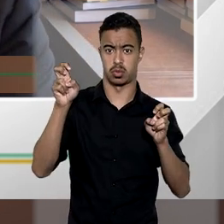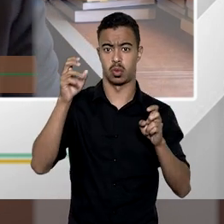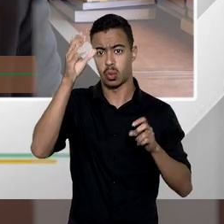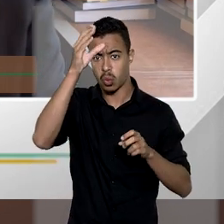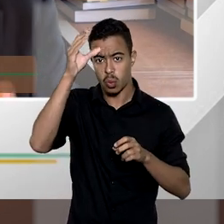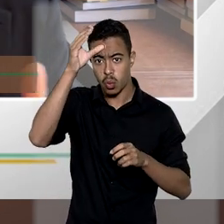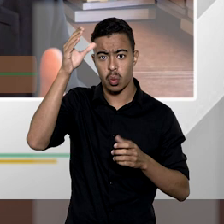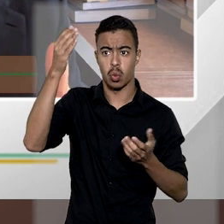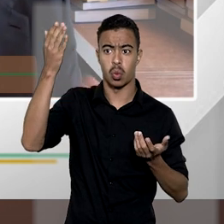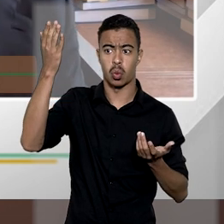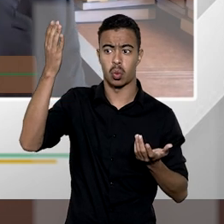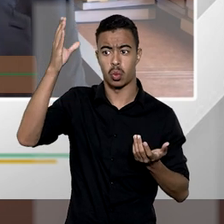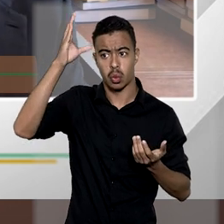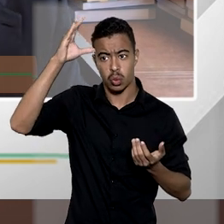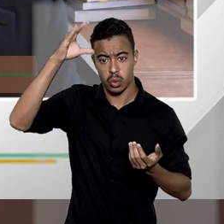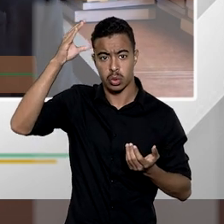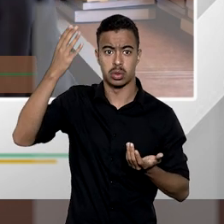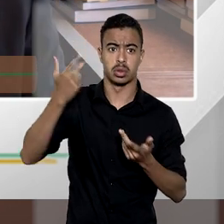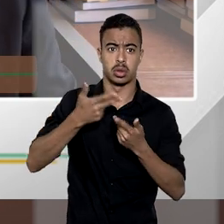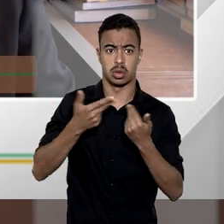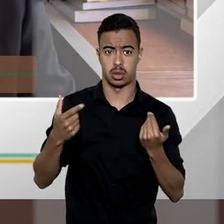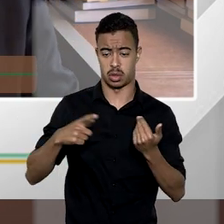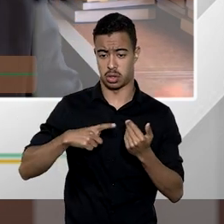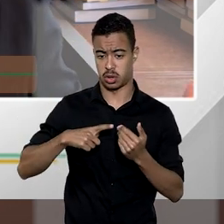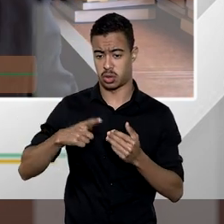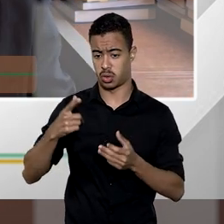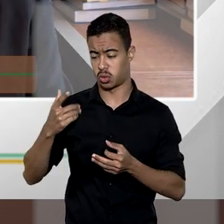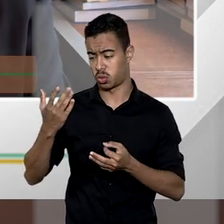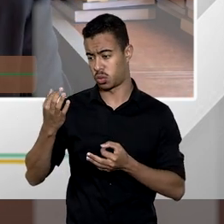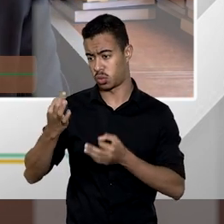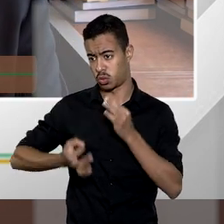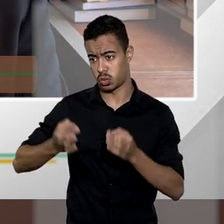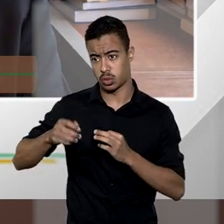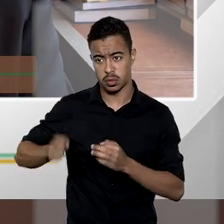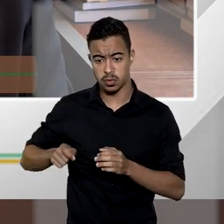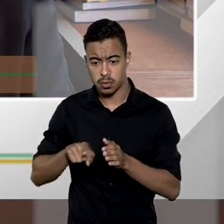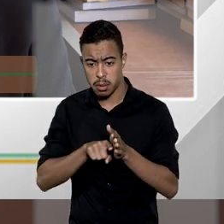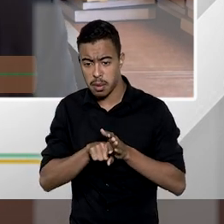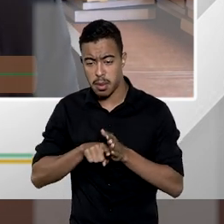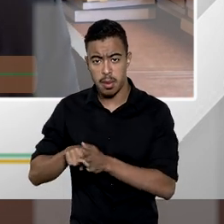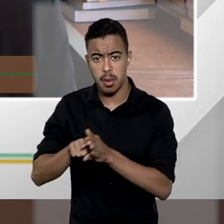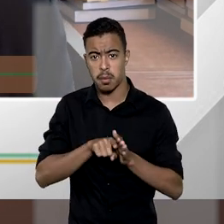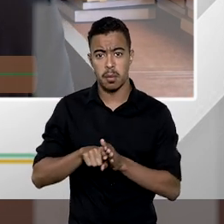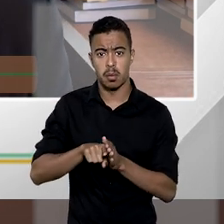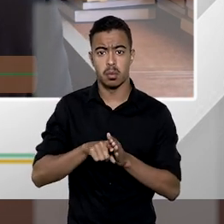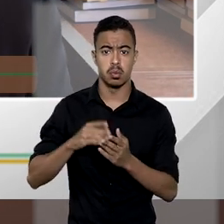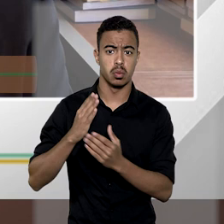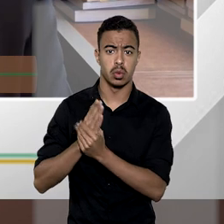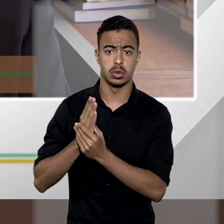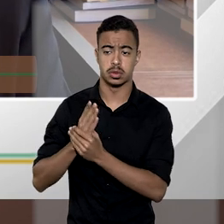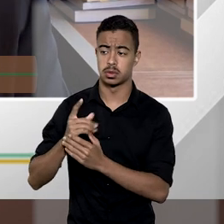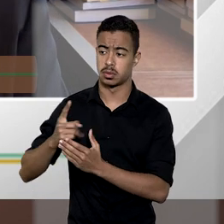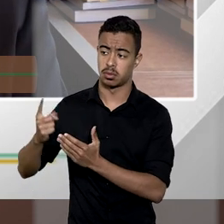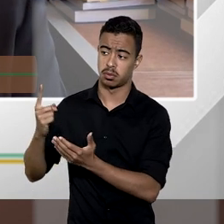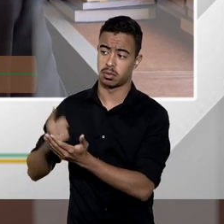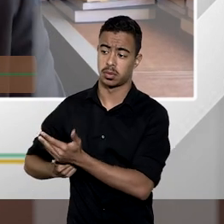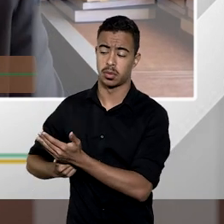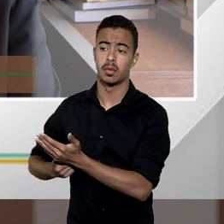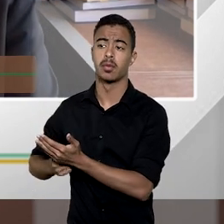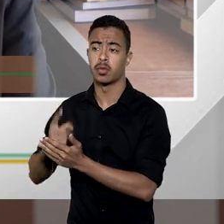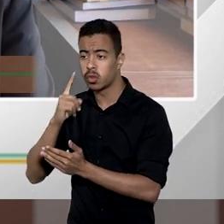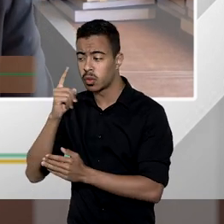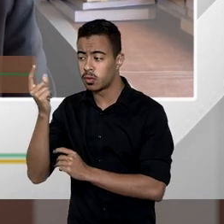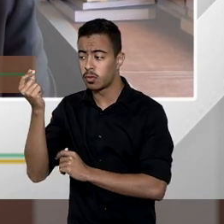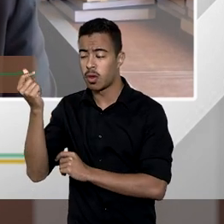de confiança do juiz as pessoas de confiança da parte vão resultar num processo instrutório o qual vai definir o valor